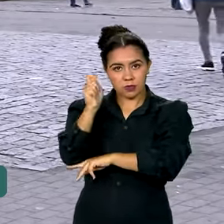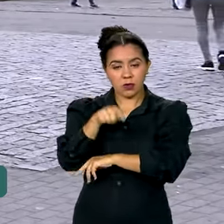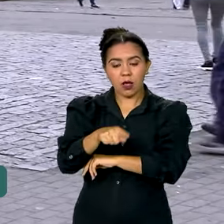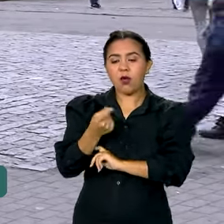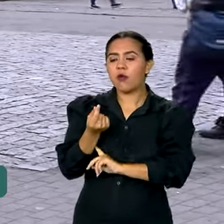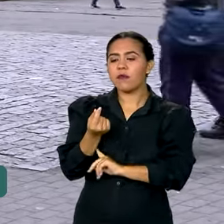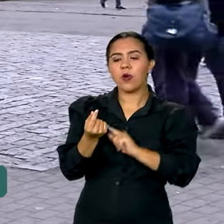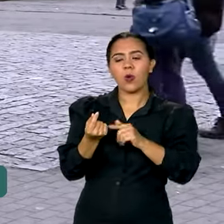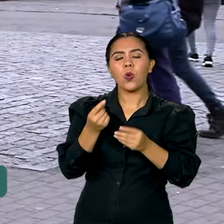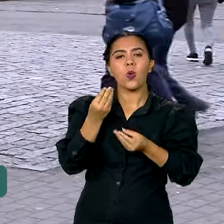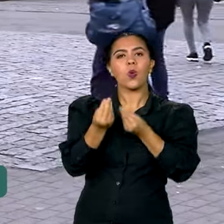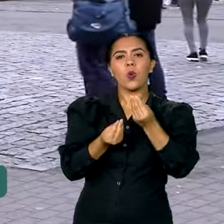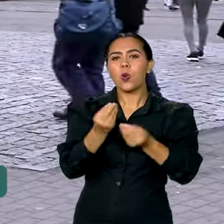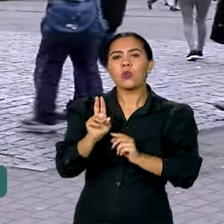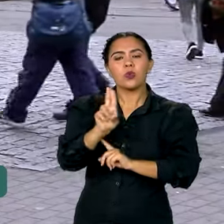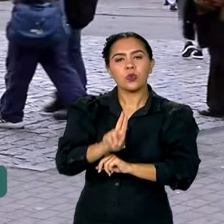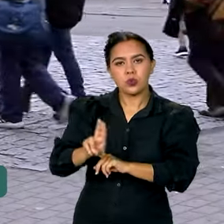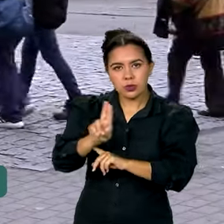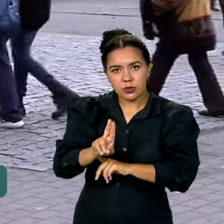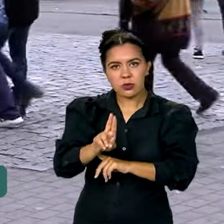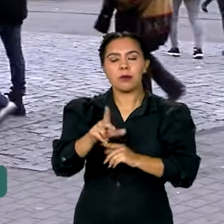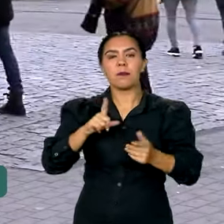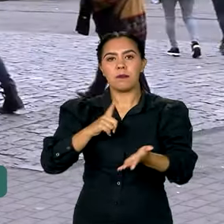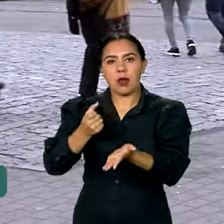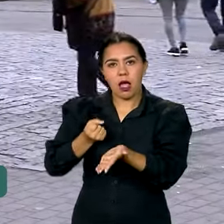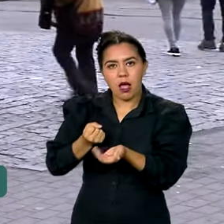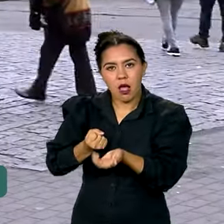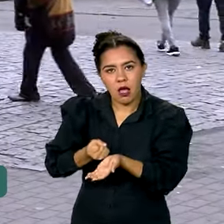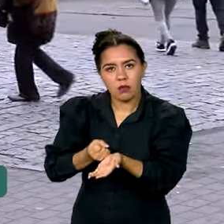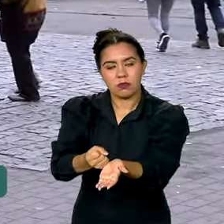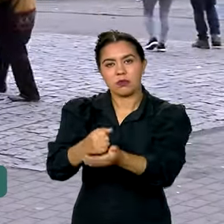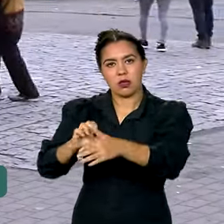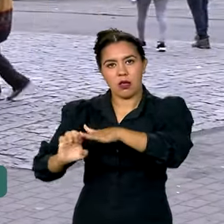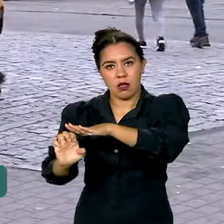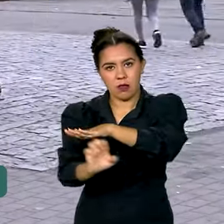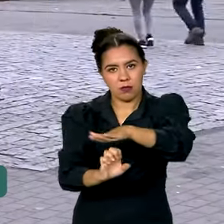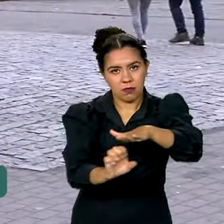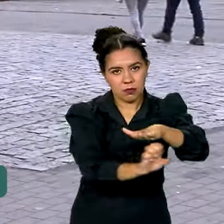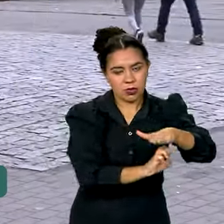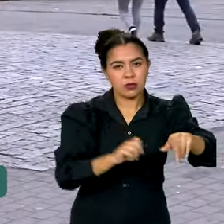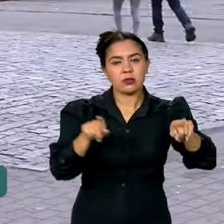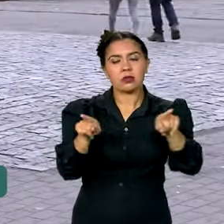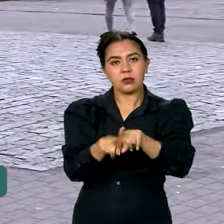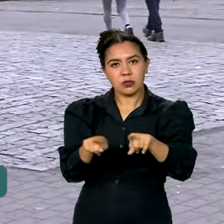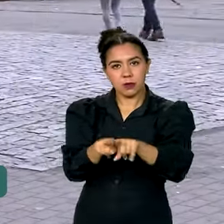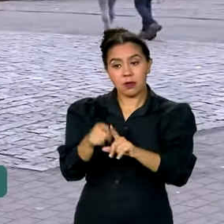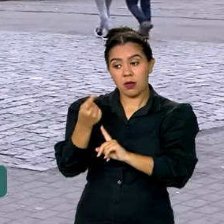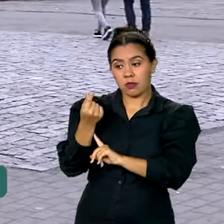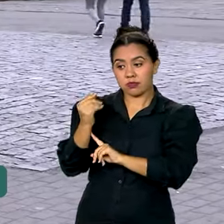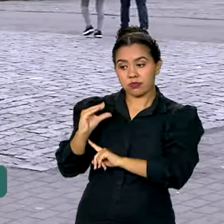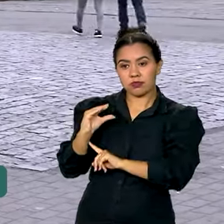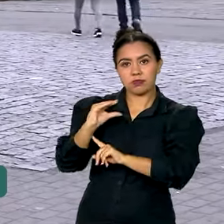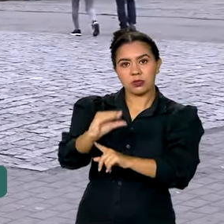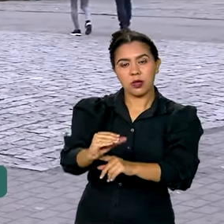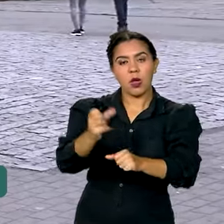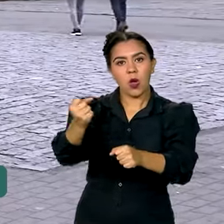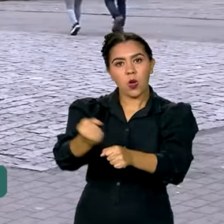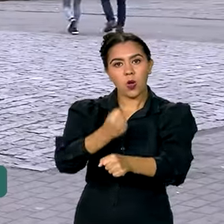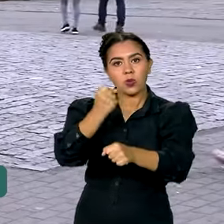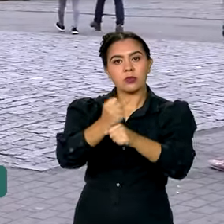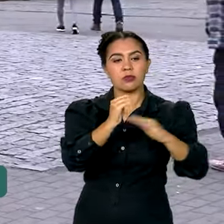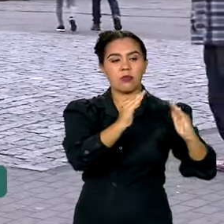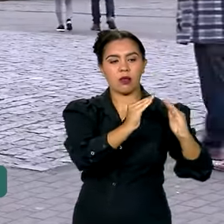valor será usado na recuperação de empresas e é o primeiro crédito destinado à construção de